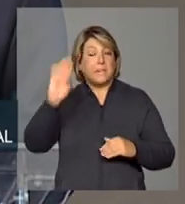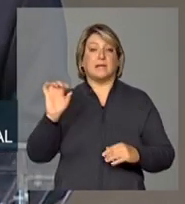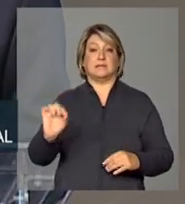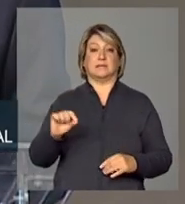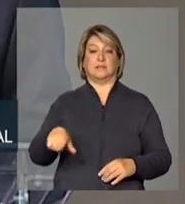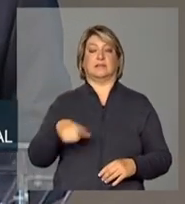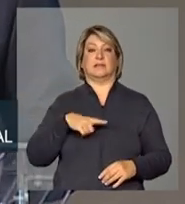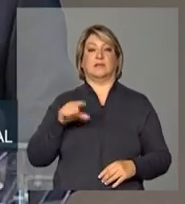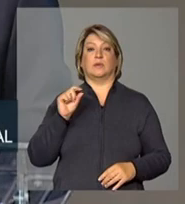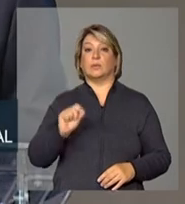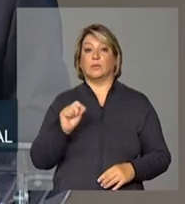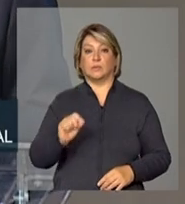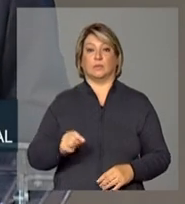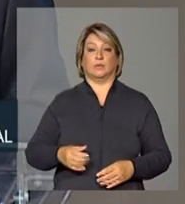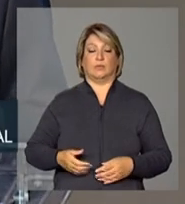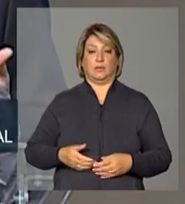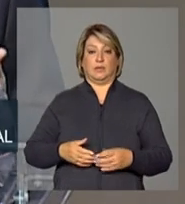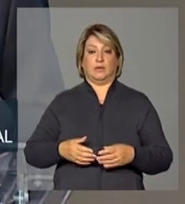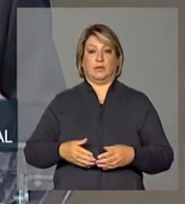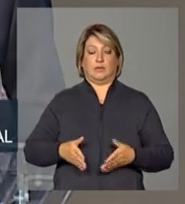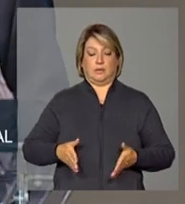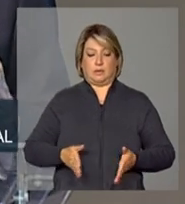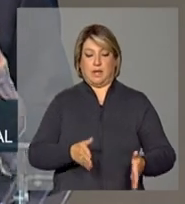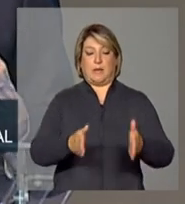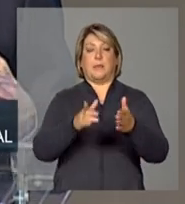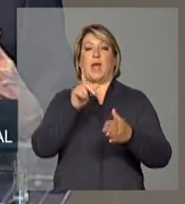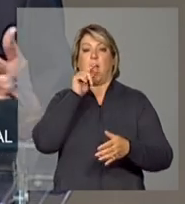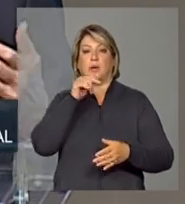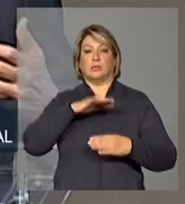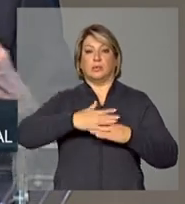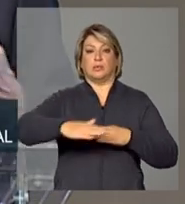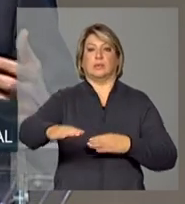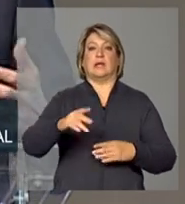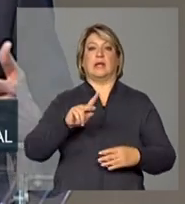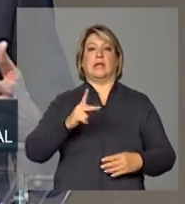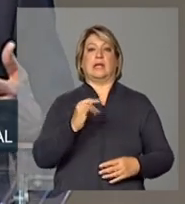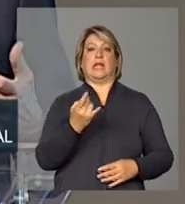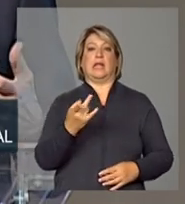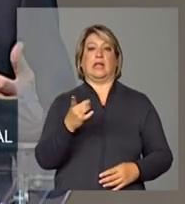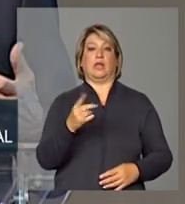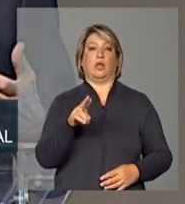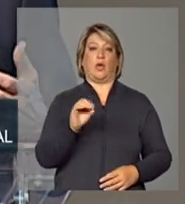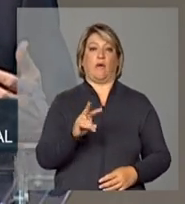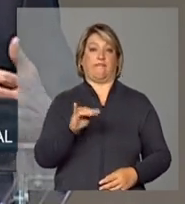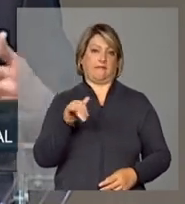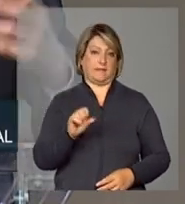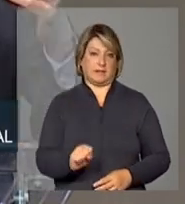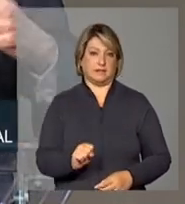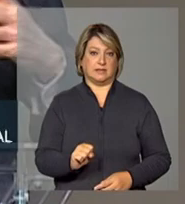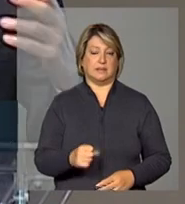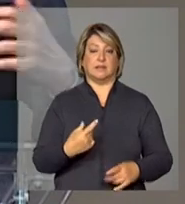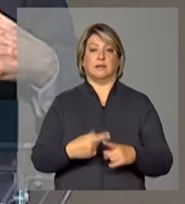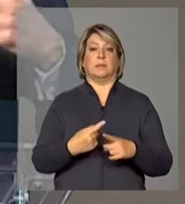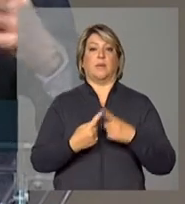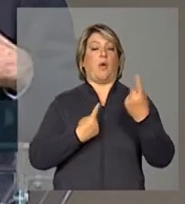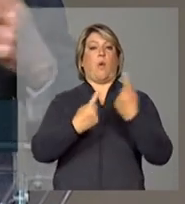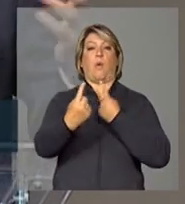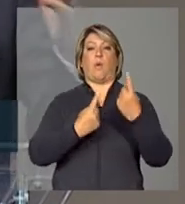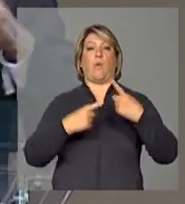hidrovias não não faz sentido priorizar rodovias na região norte obviamente